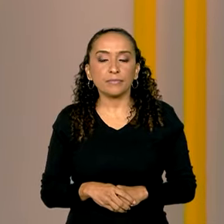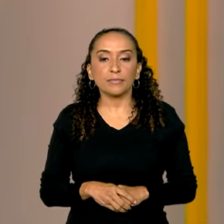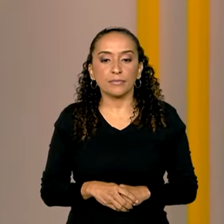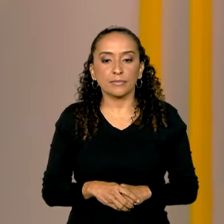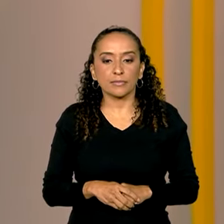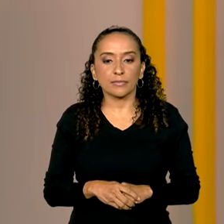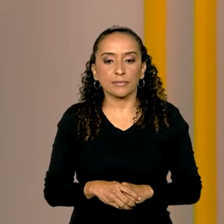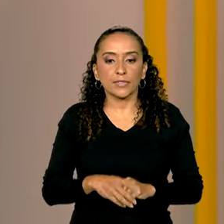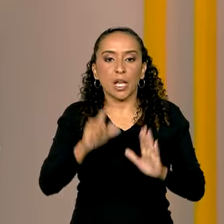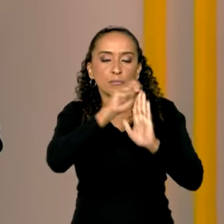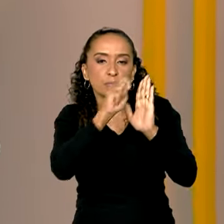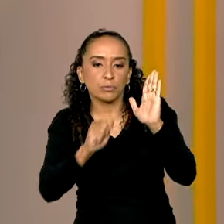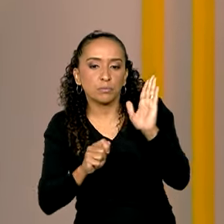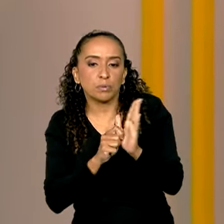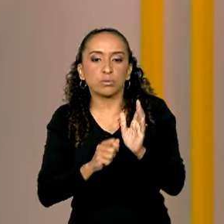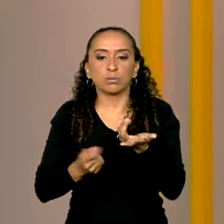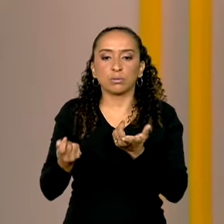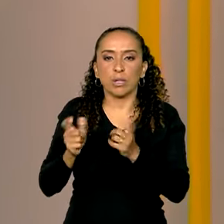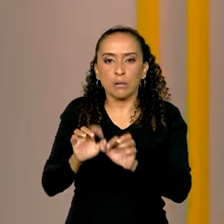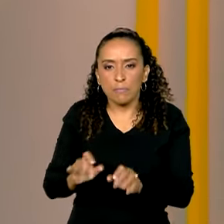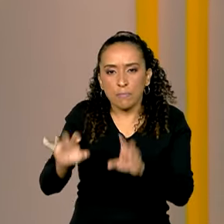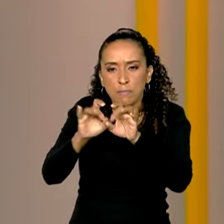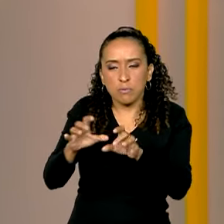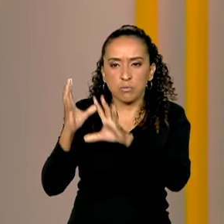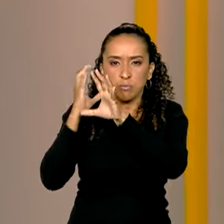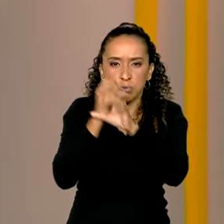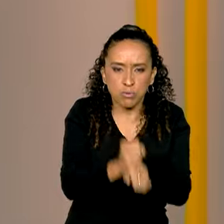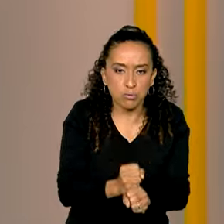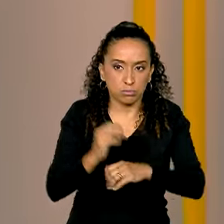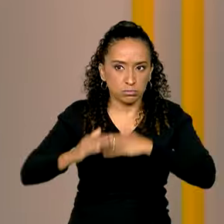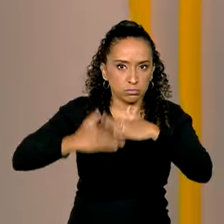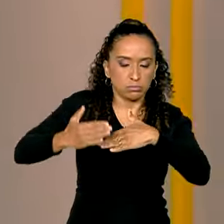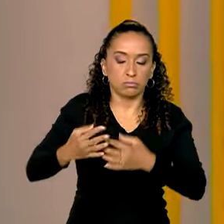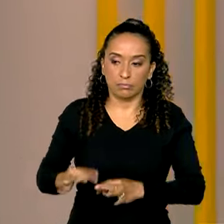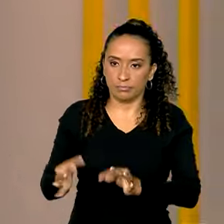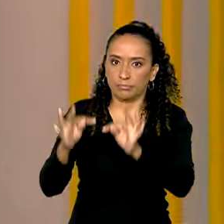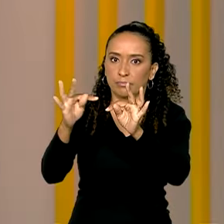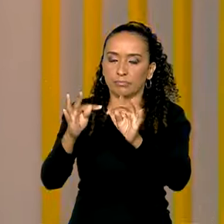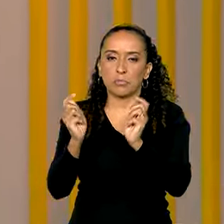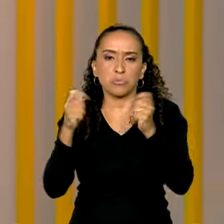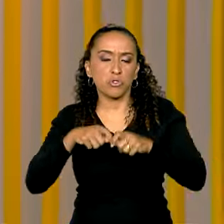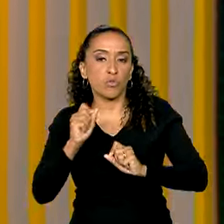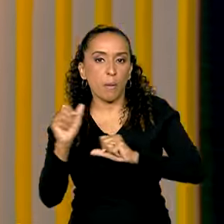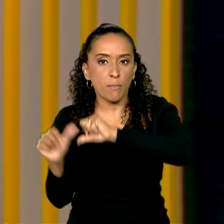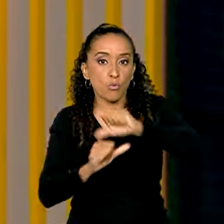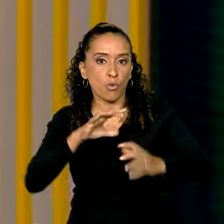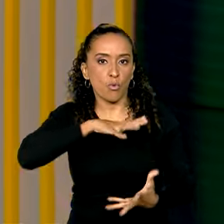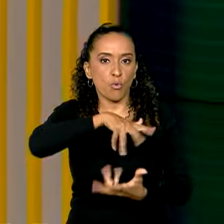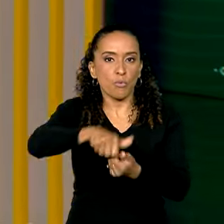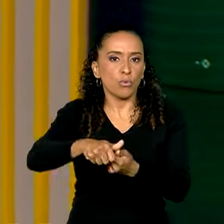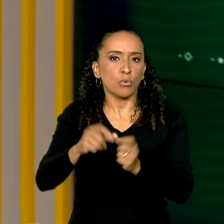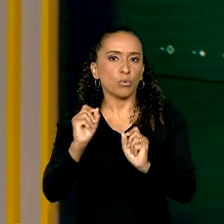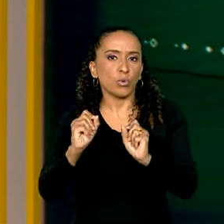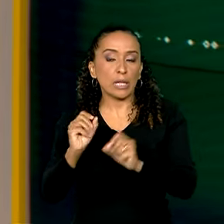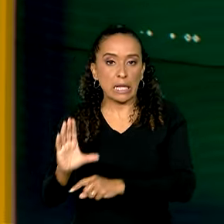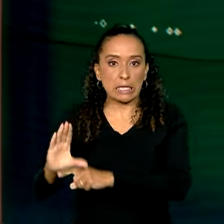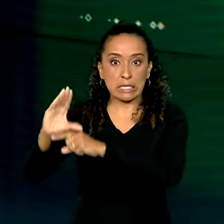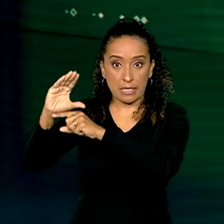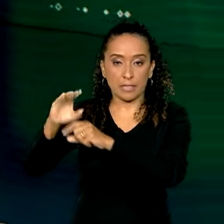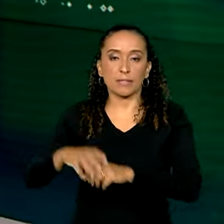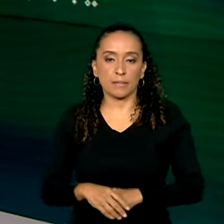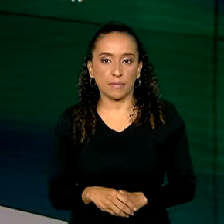Algoritmos, simulações computacionais e cálculos avançados, tecnologias que podem mudar o mundo através da